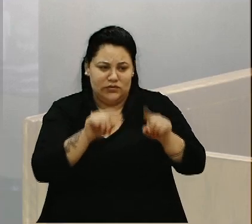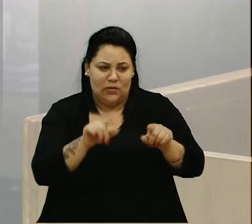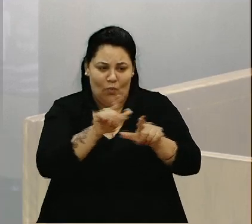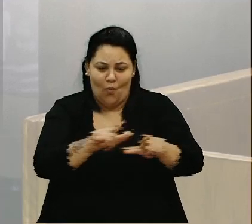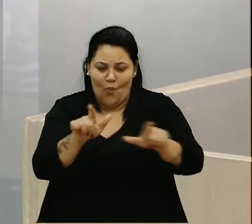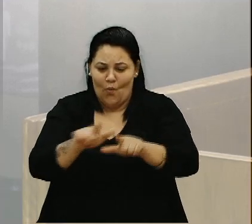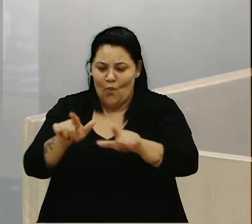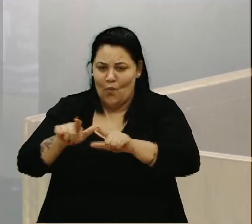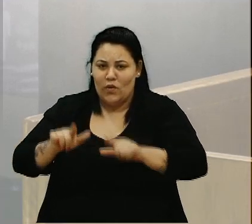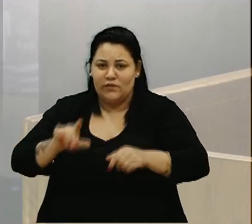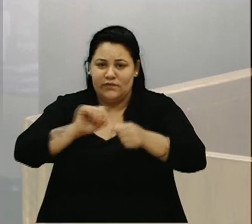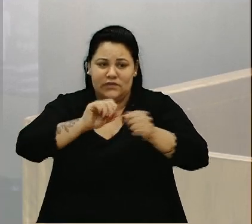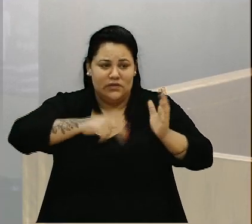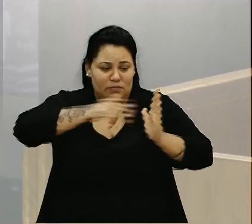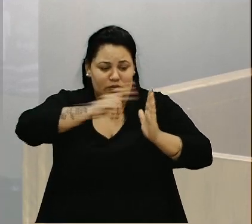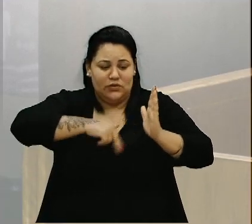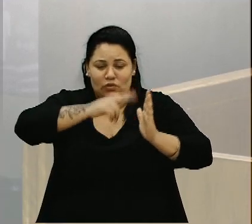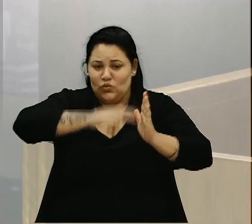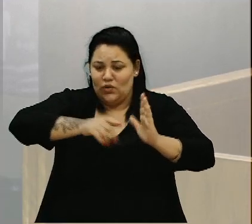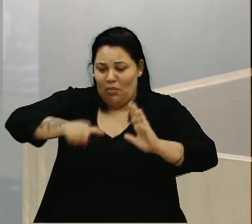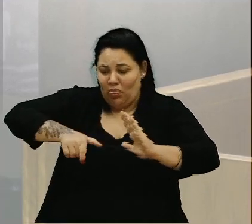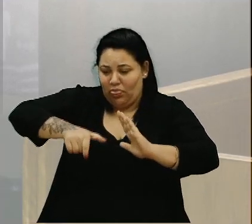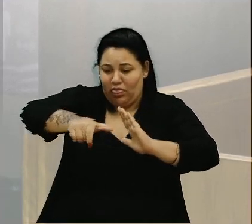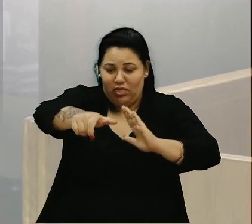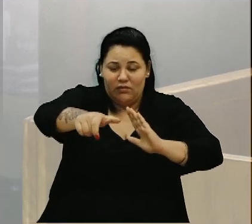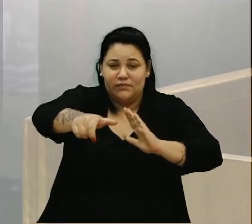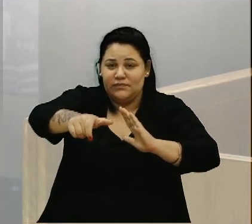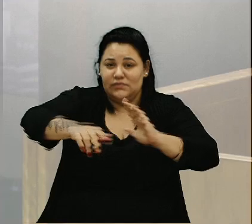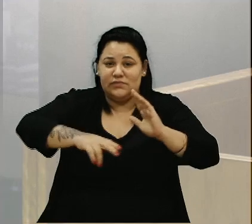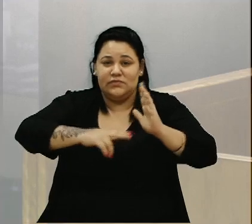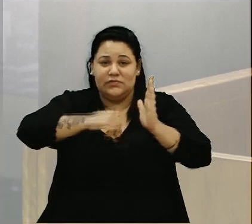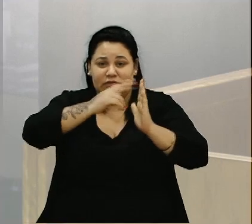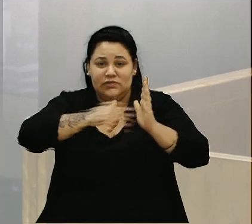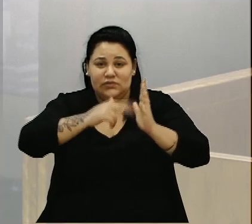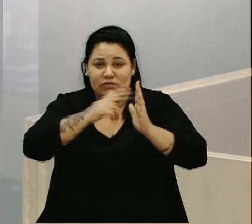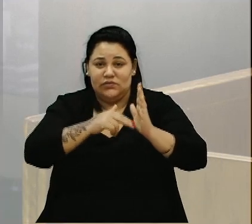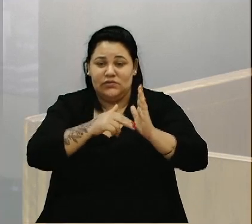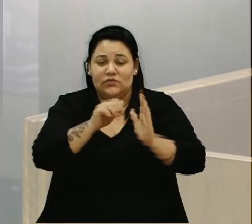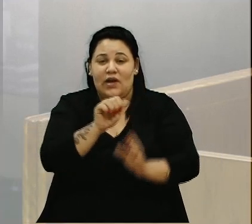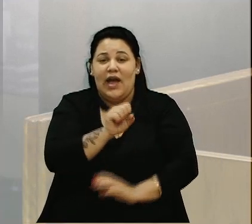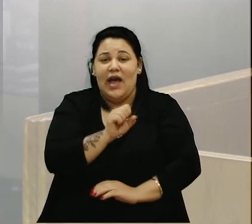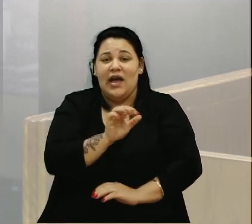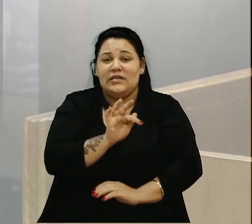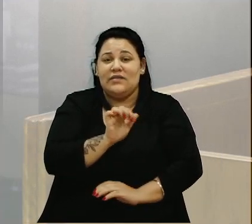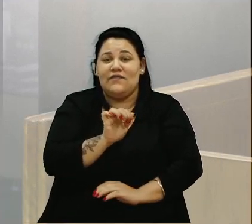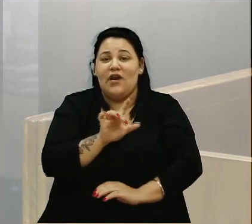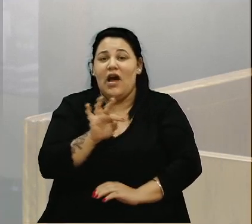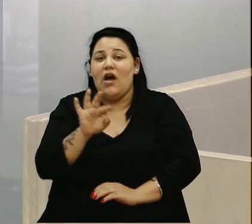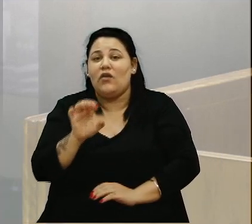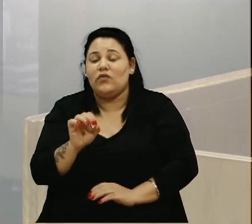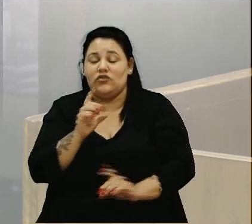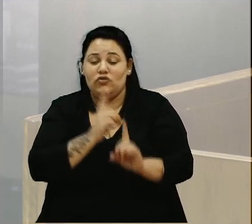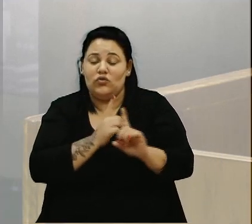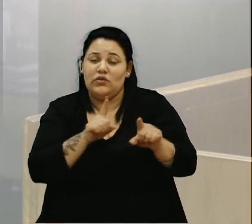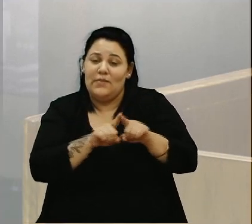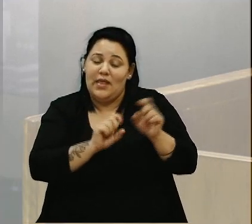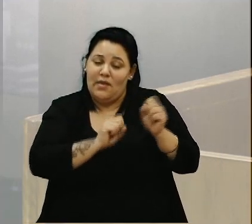fazendo pintura de cordão, pintura do asfalto. Encontramos ali também, aí da empresa em Copave,